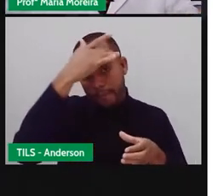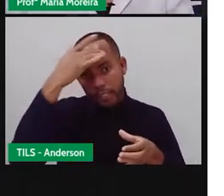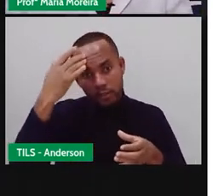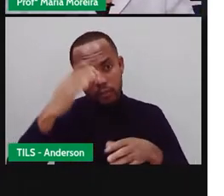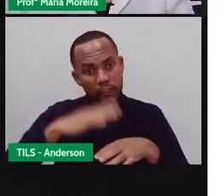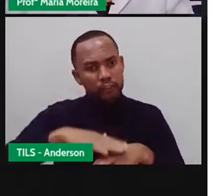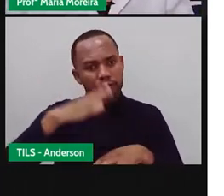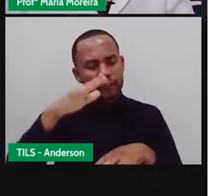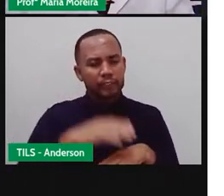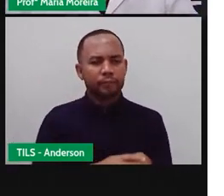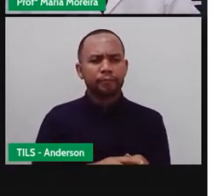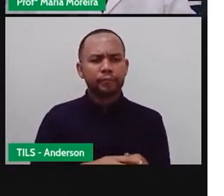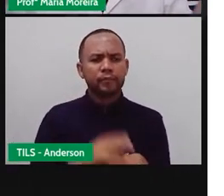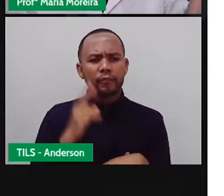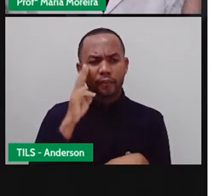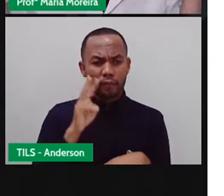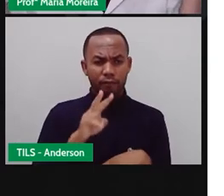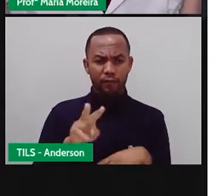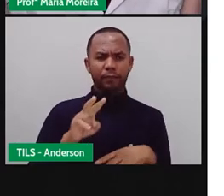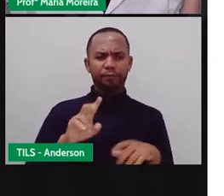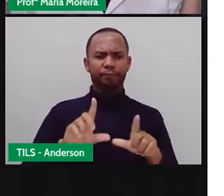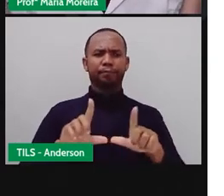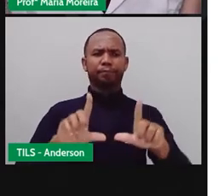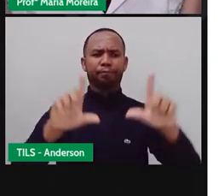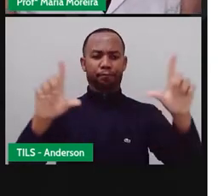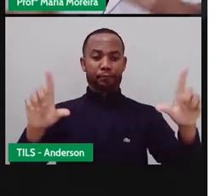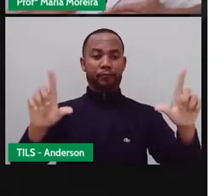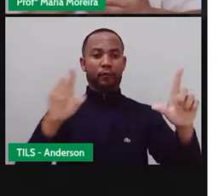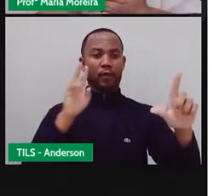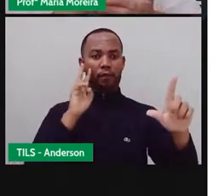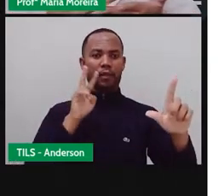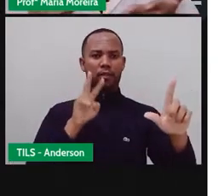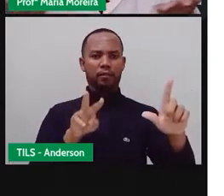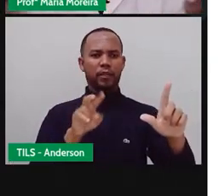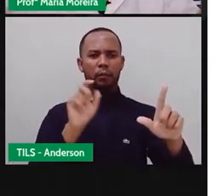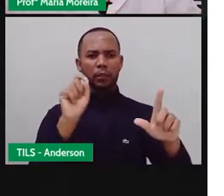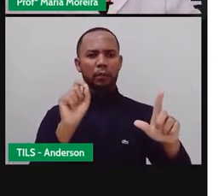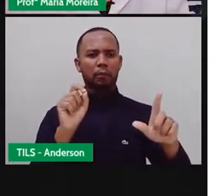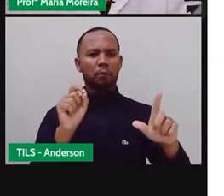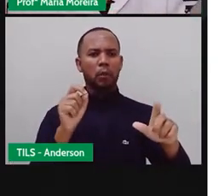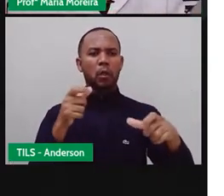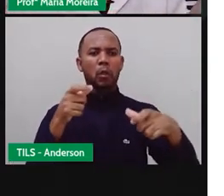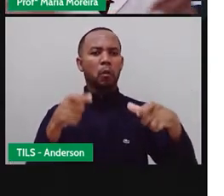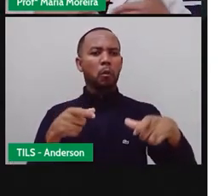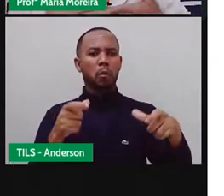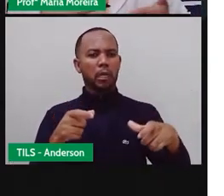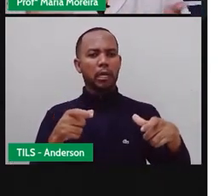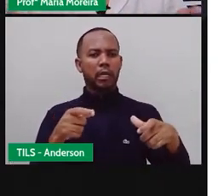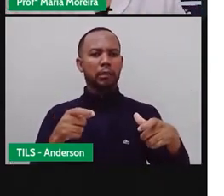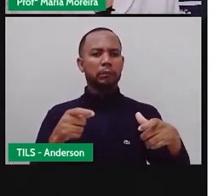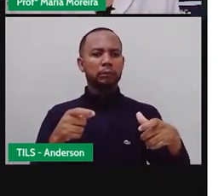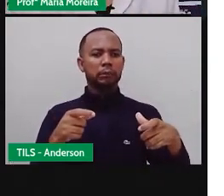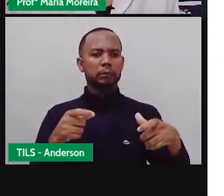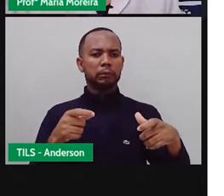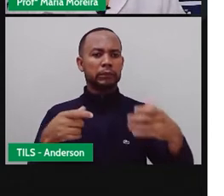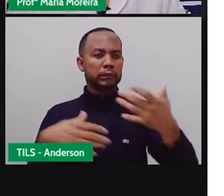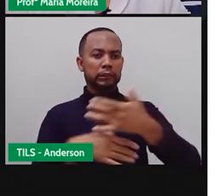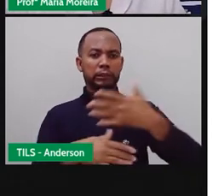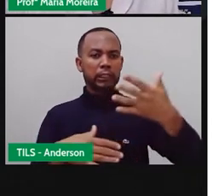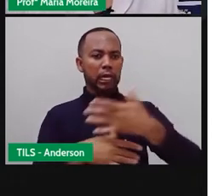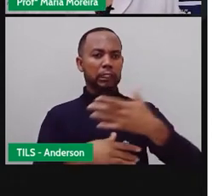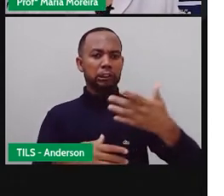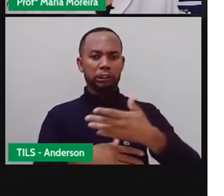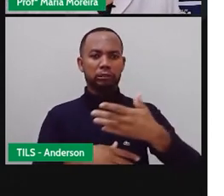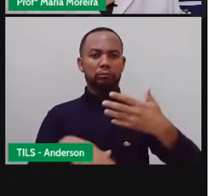está assistindo um jornal, o jornal não está direcionado a mim, ele está direcionado a um país o quê? Inteira, uma cidade inteira, uma